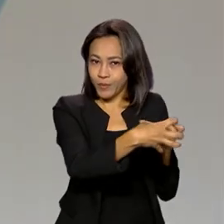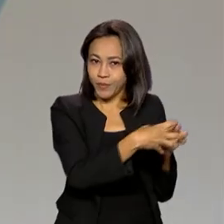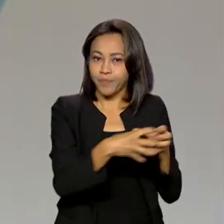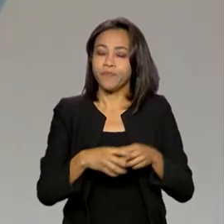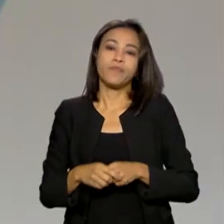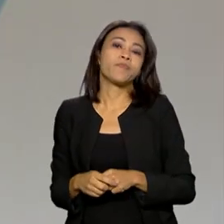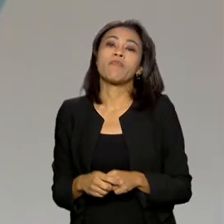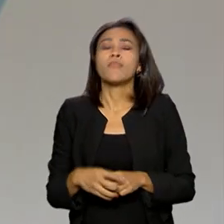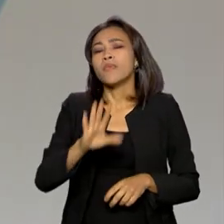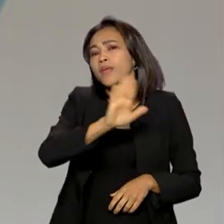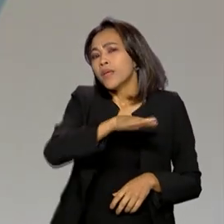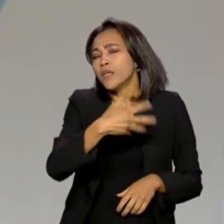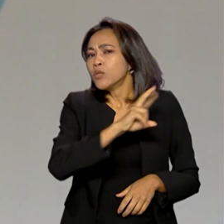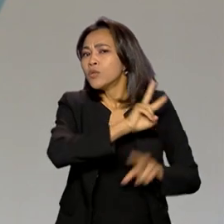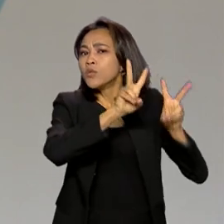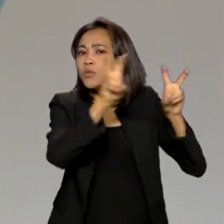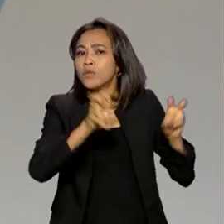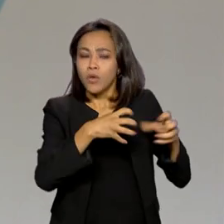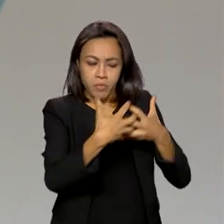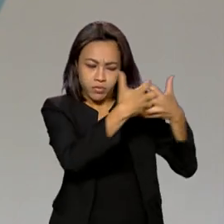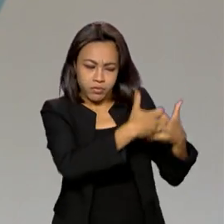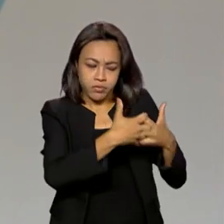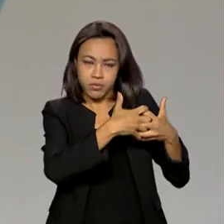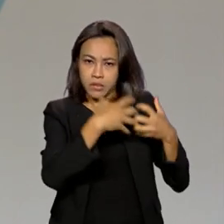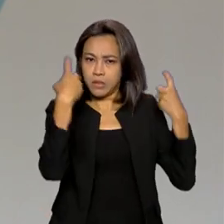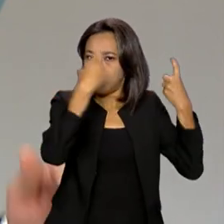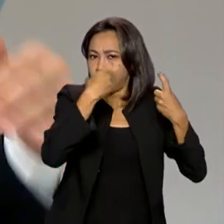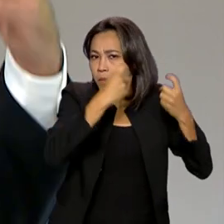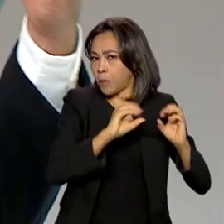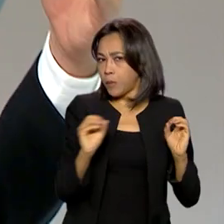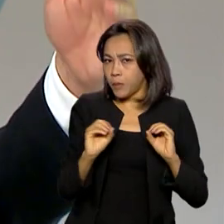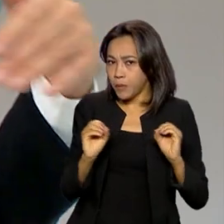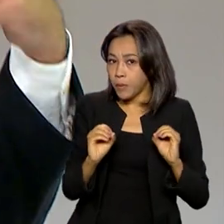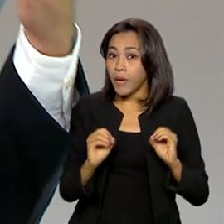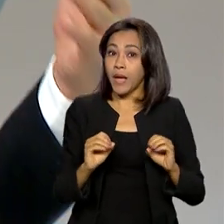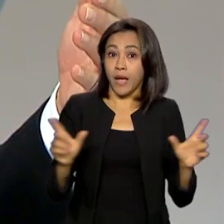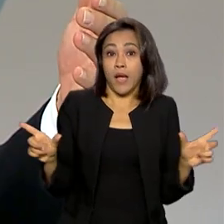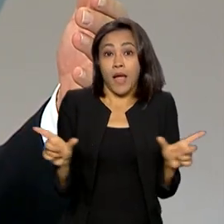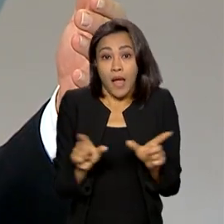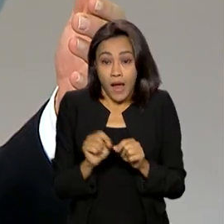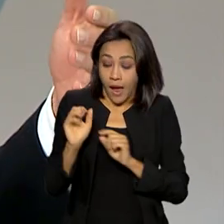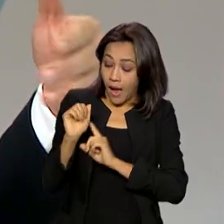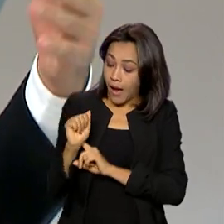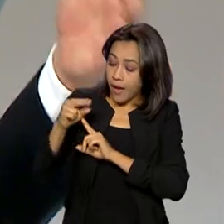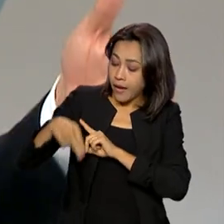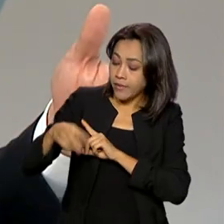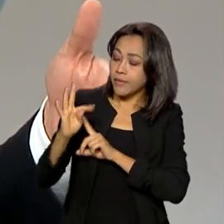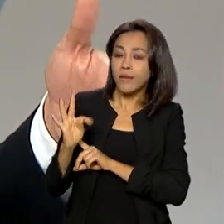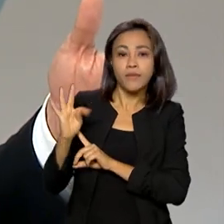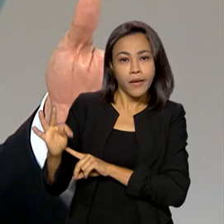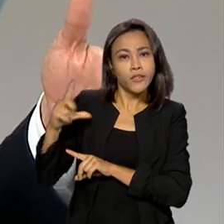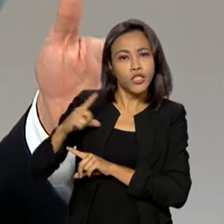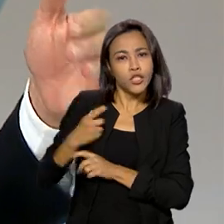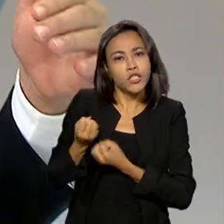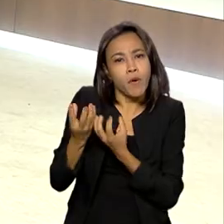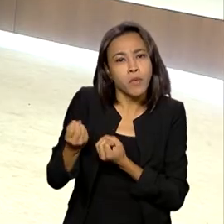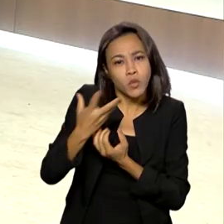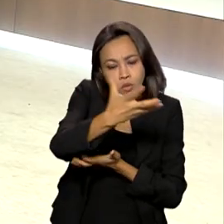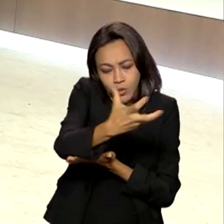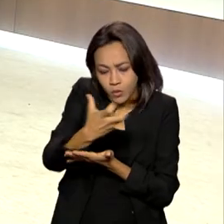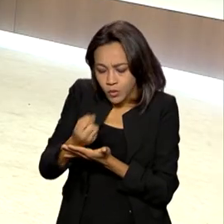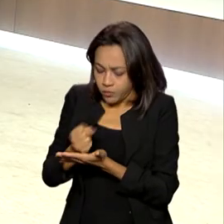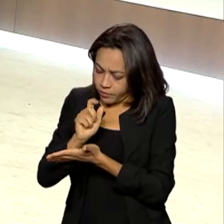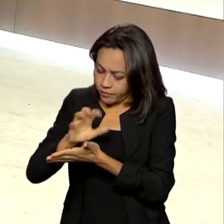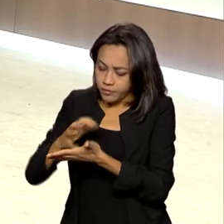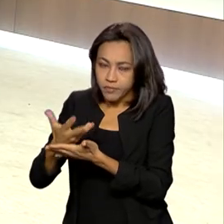Em relação ao caminhoneiro, ele não tem do que se preocupar. O governo, a NTT tinha uma base de dados e a emenda constitucional determina que o